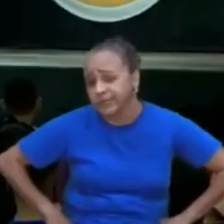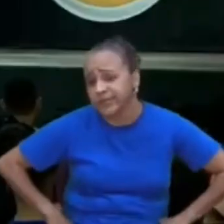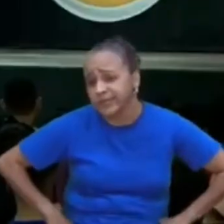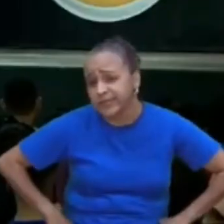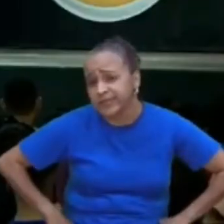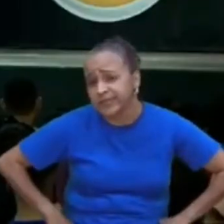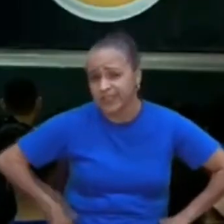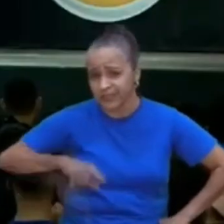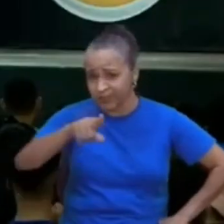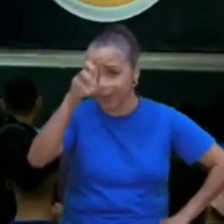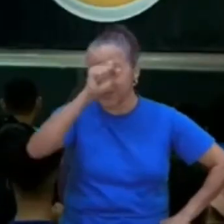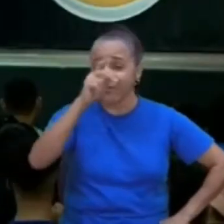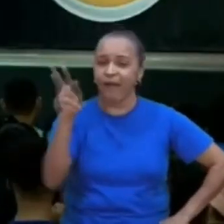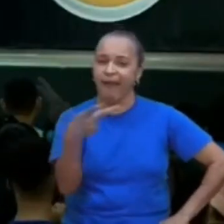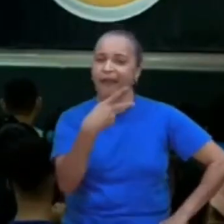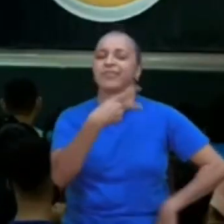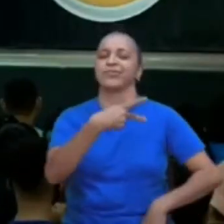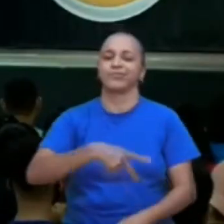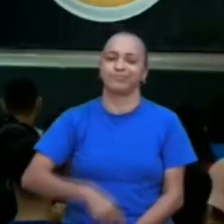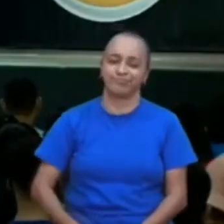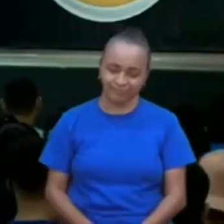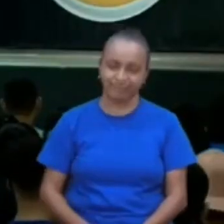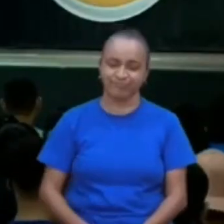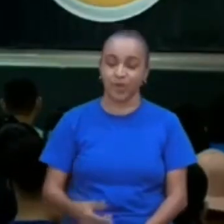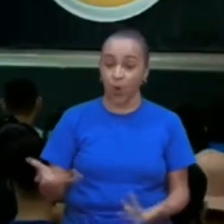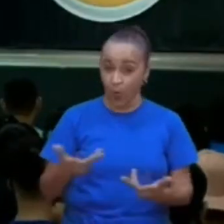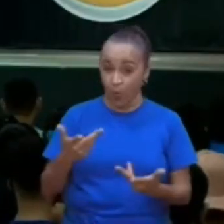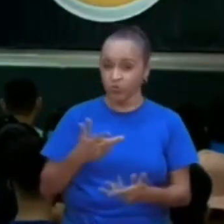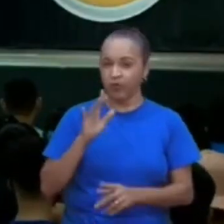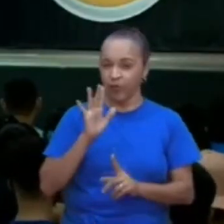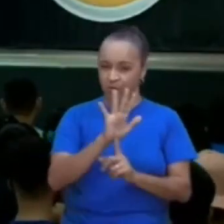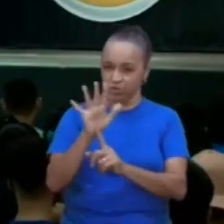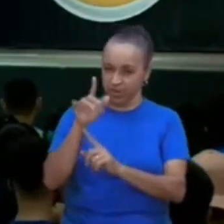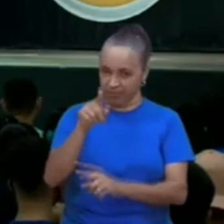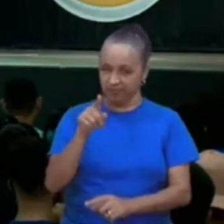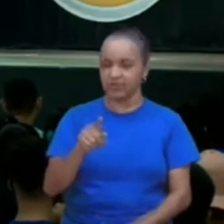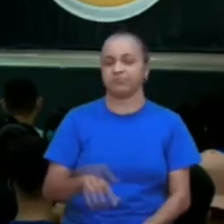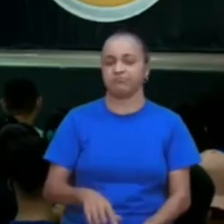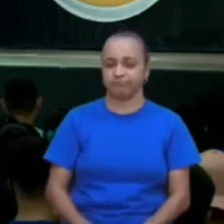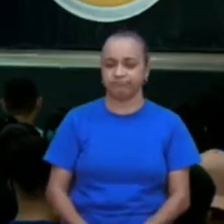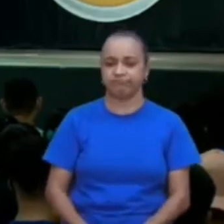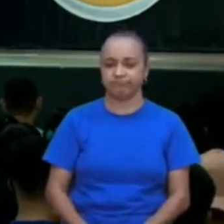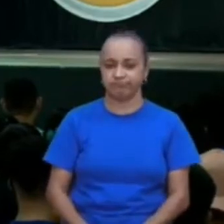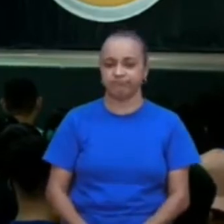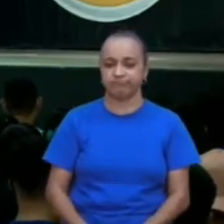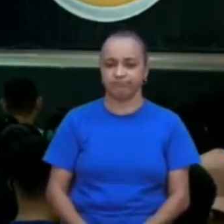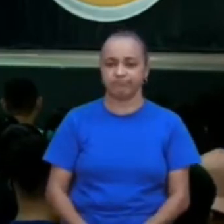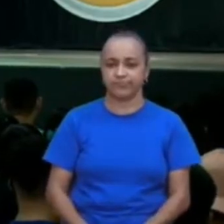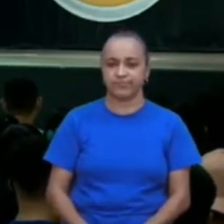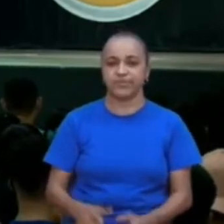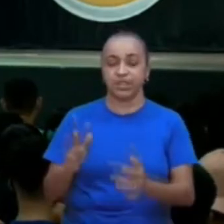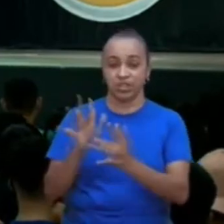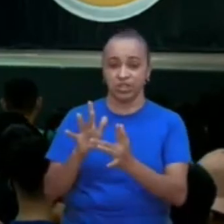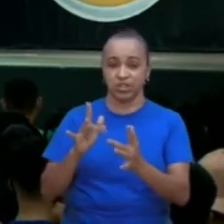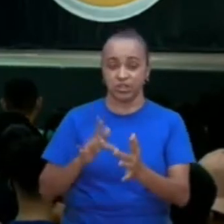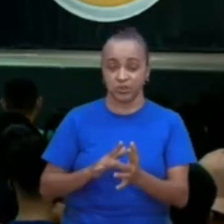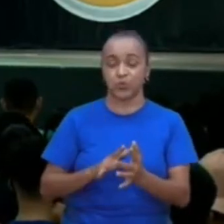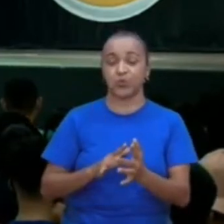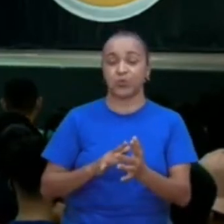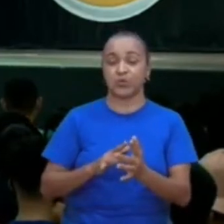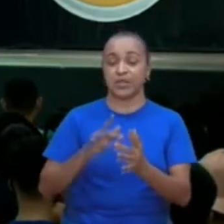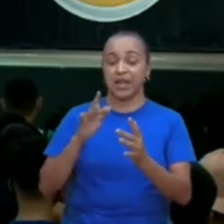Você aprendeu errado, eu vou, acabar, com esse ensino, da sua professora de EBD,